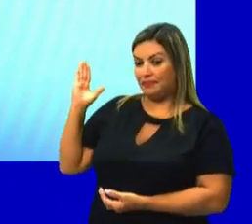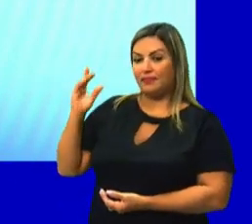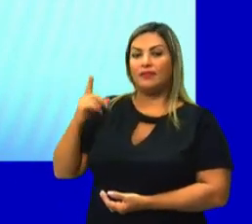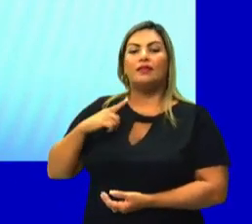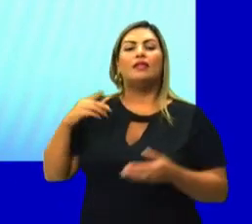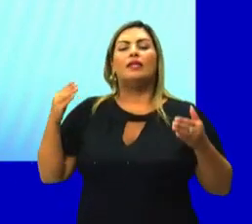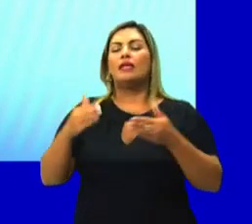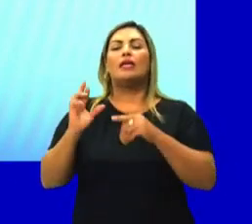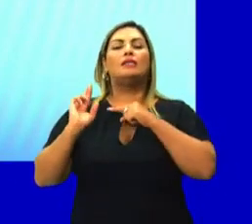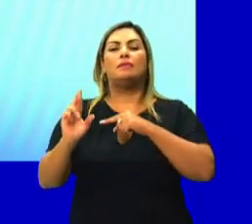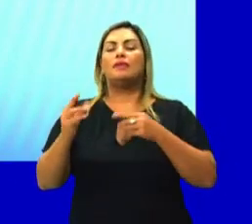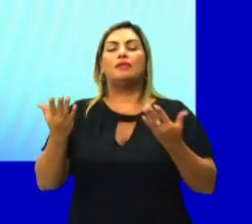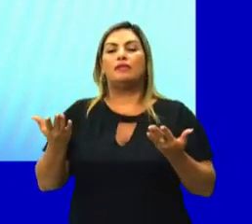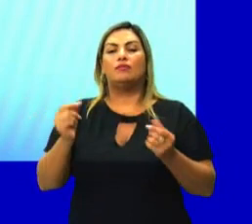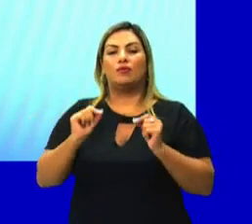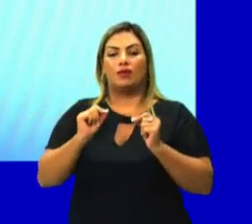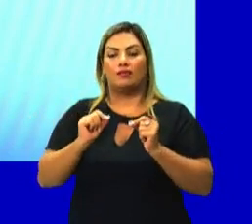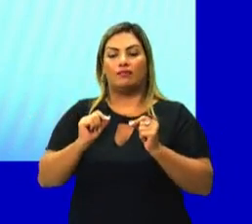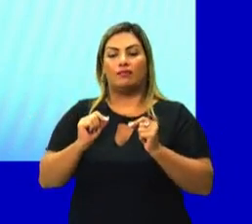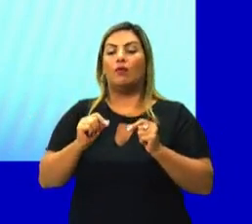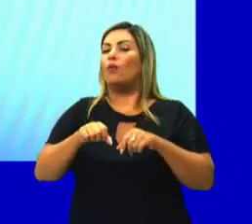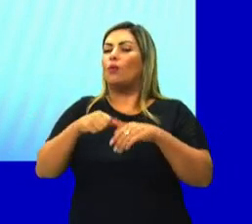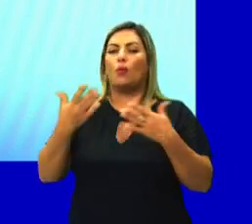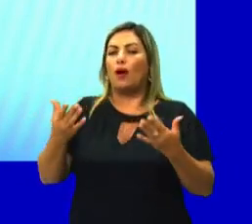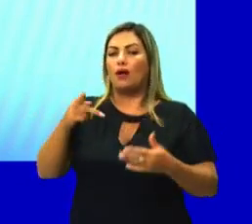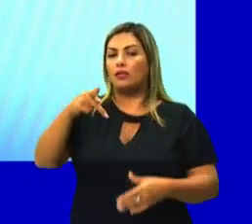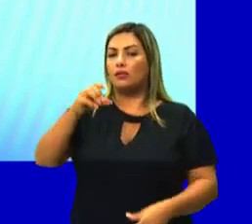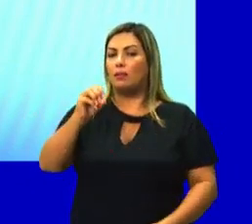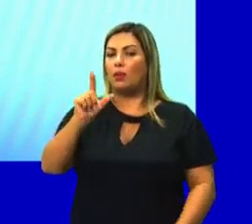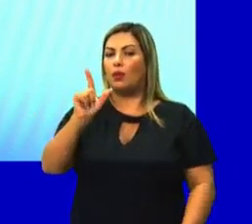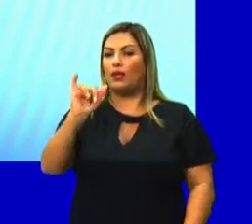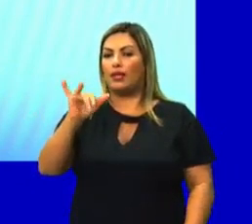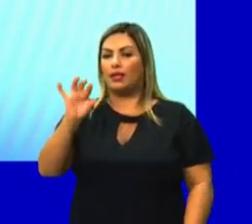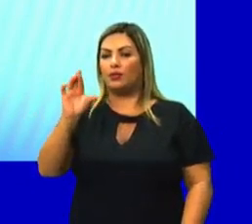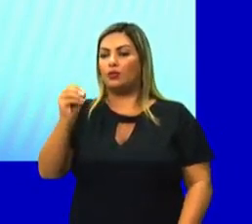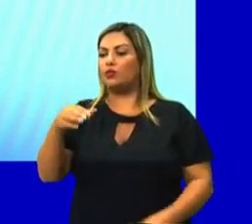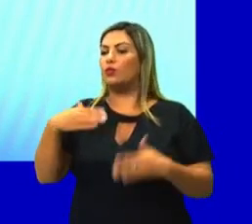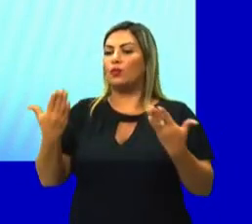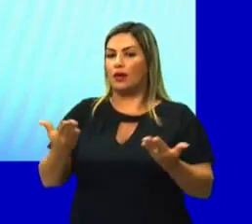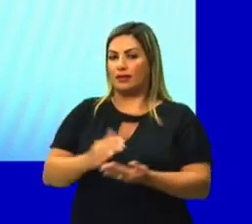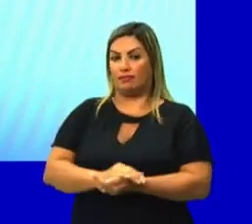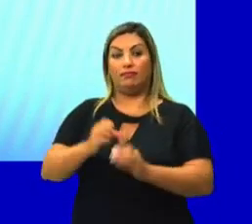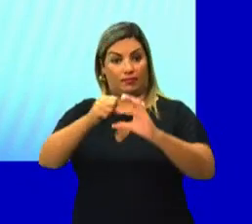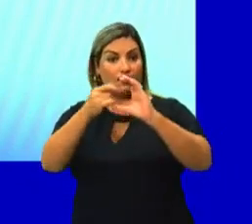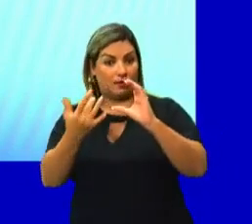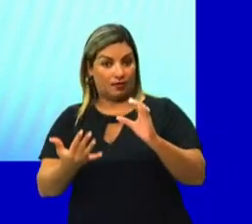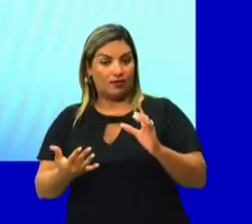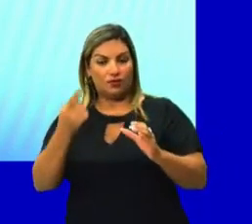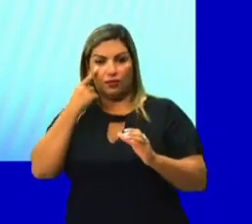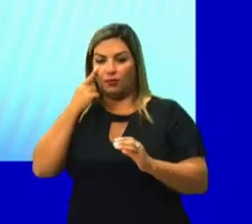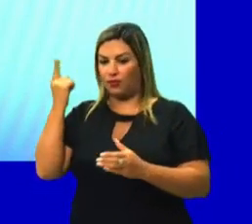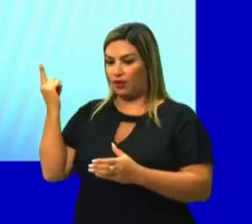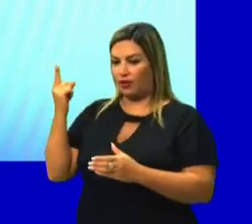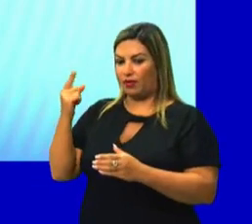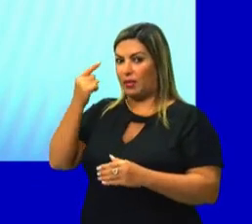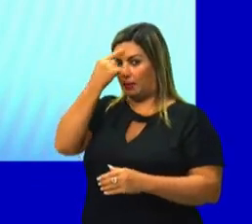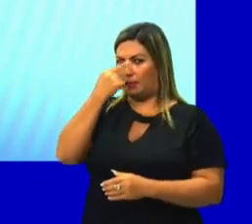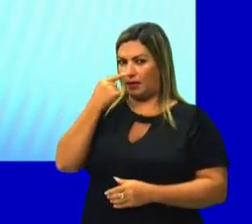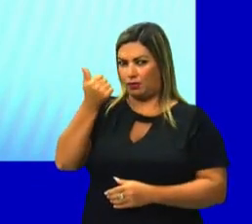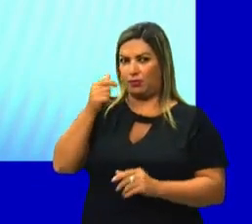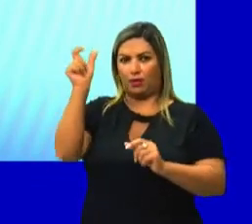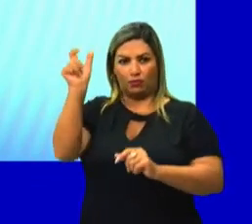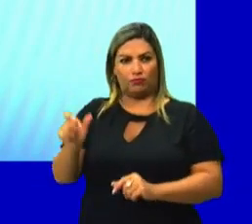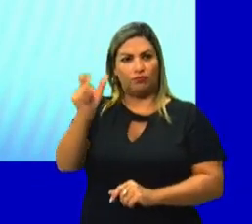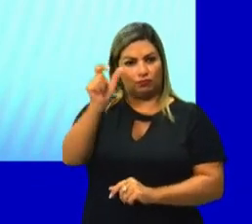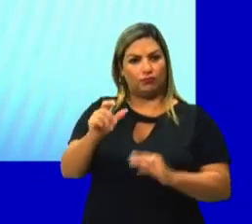correspondem, respectivamente, às planificações de quais poliedros. Vamos olhar para as características dela? Olha aqui, a figura 1, primeiro, eu